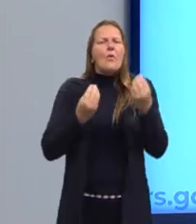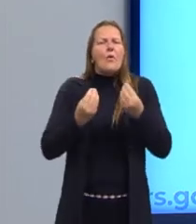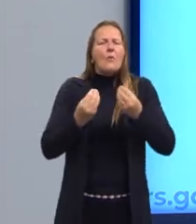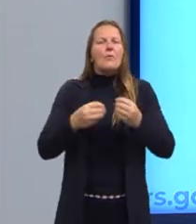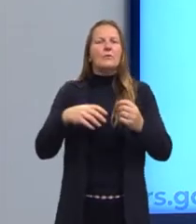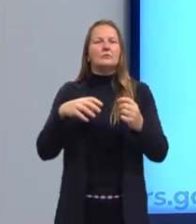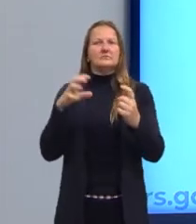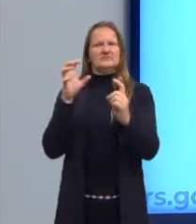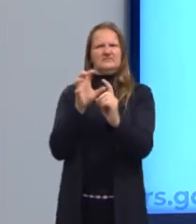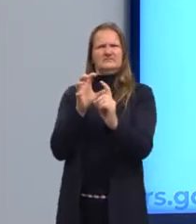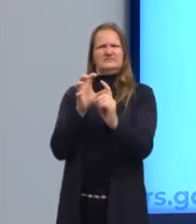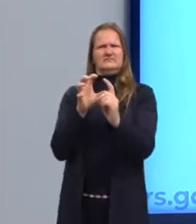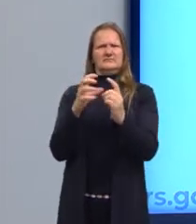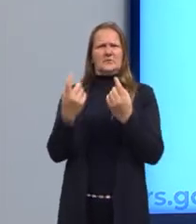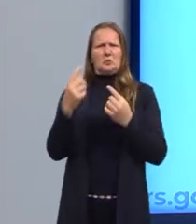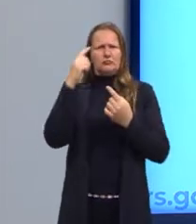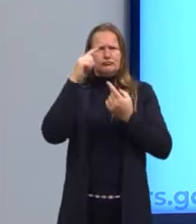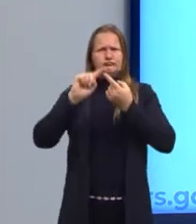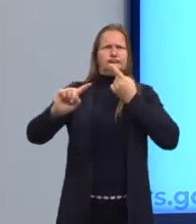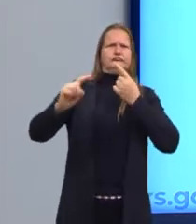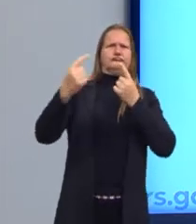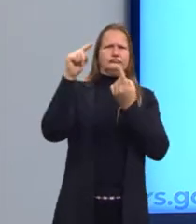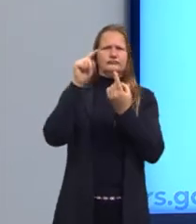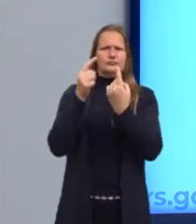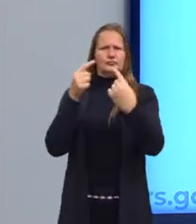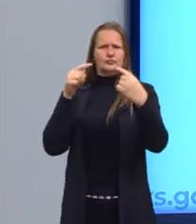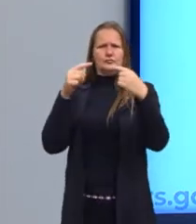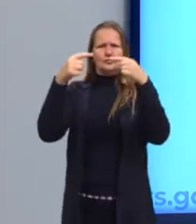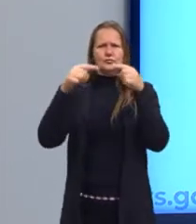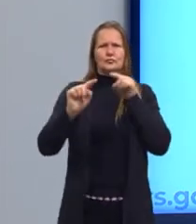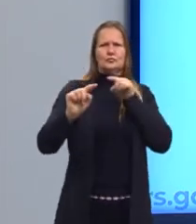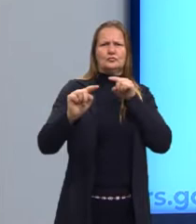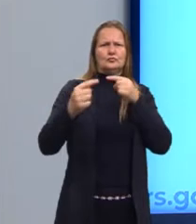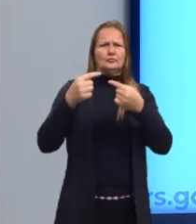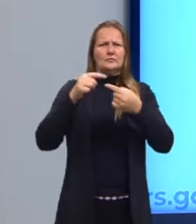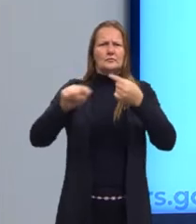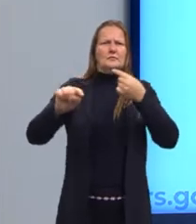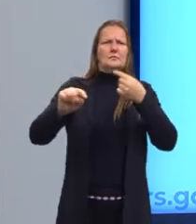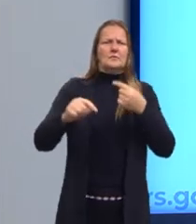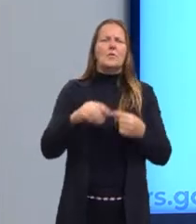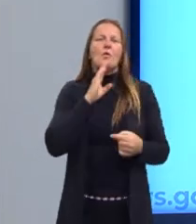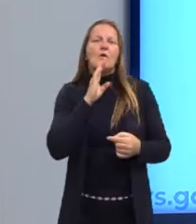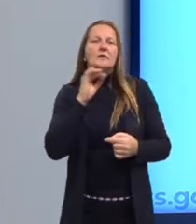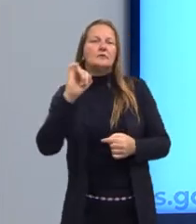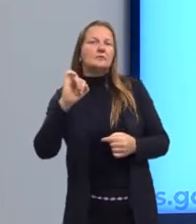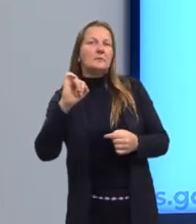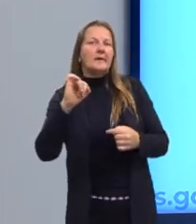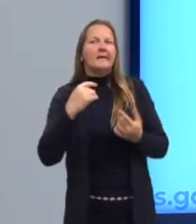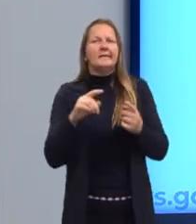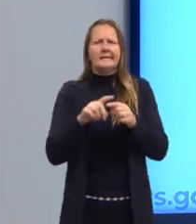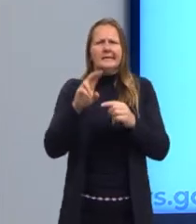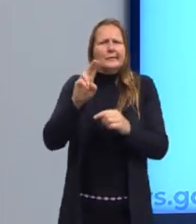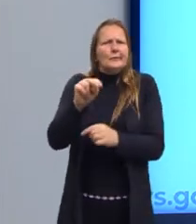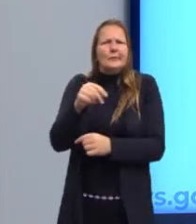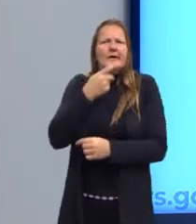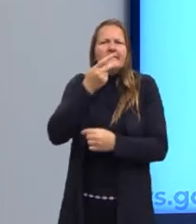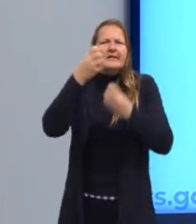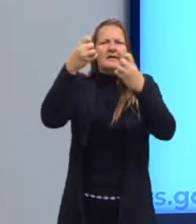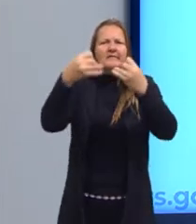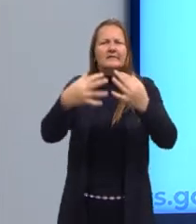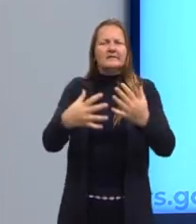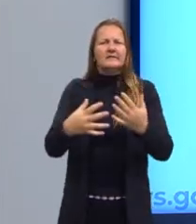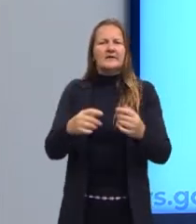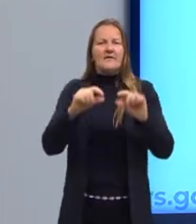em contradição com aquilo que nós pensamos. O lógico, eu conheço a Lucimeia, é lógico que ela não diria aquela